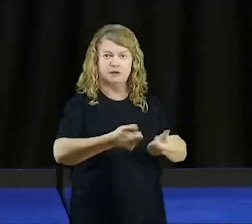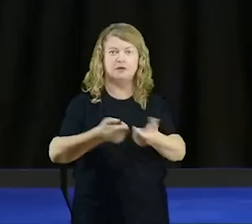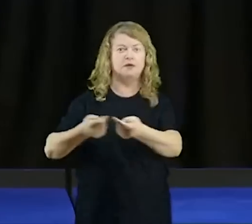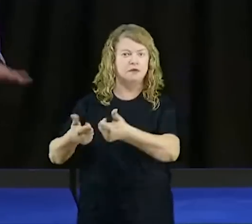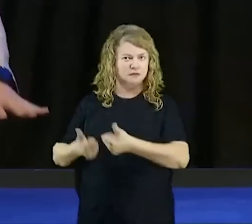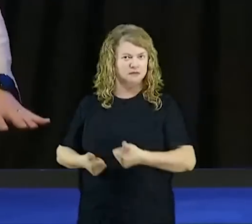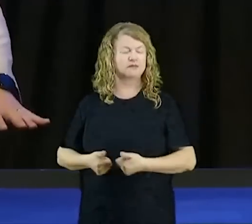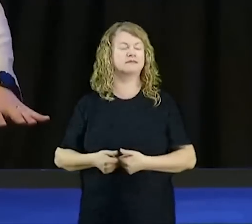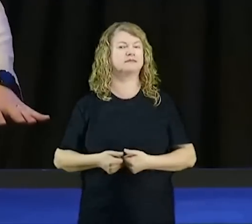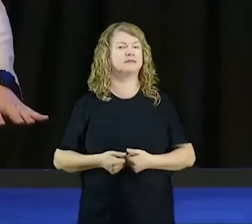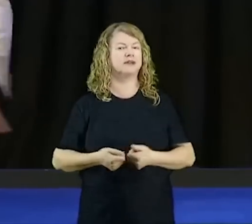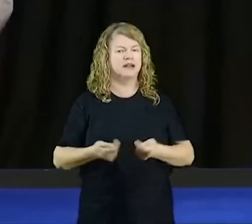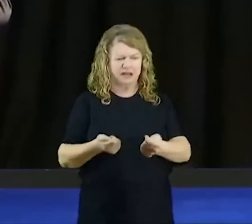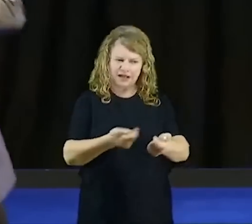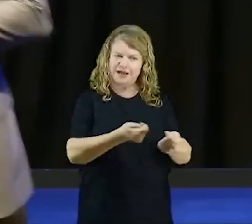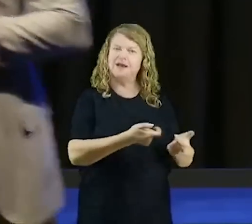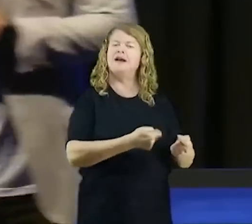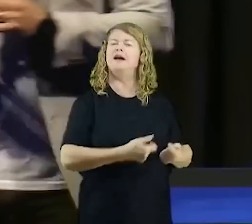vendo isso um monte aí, gente.